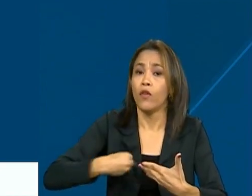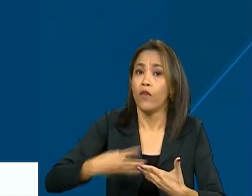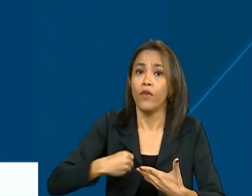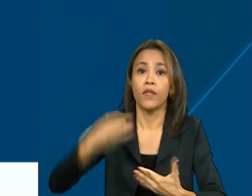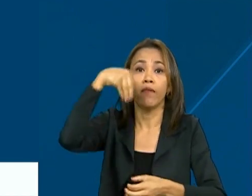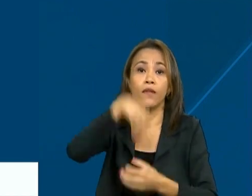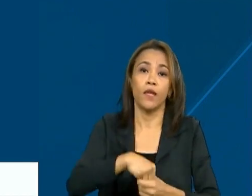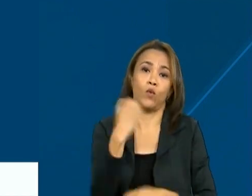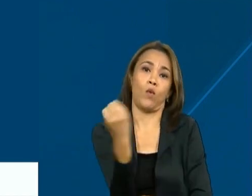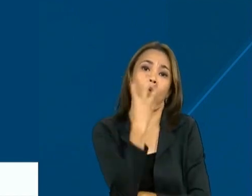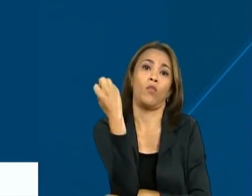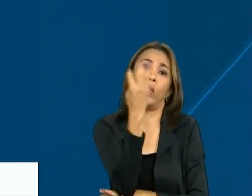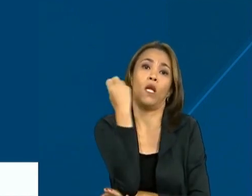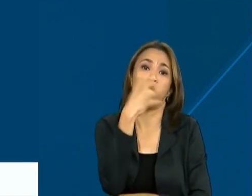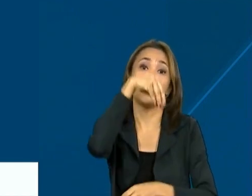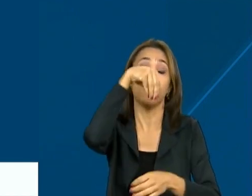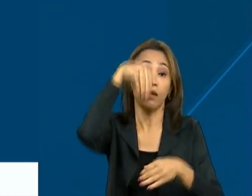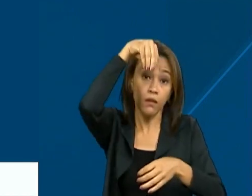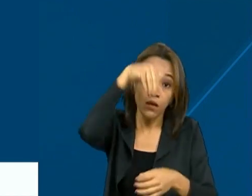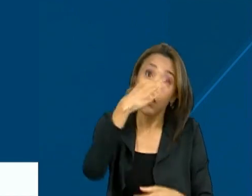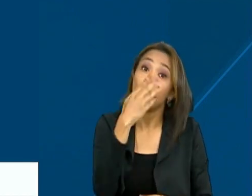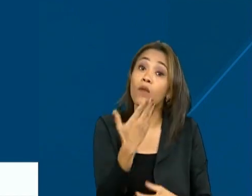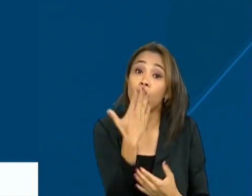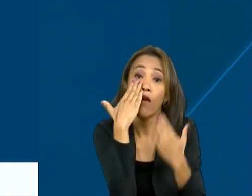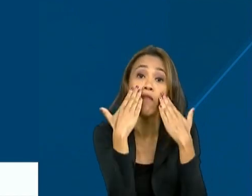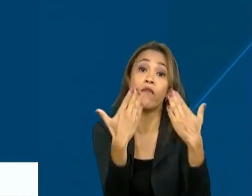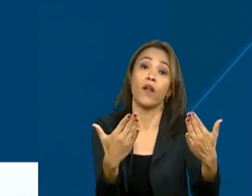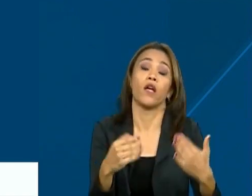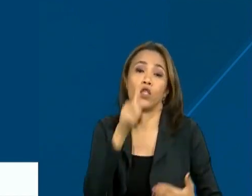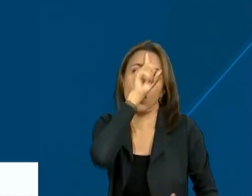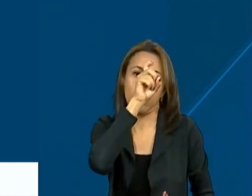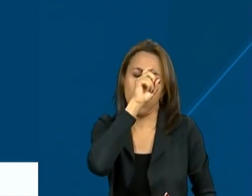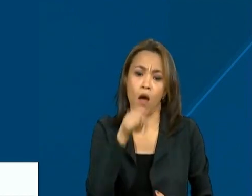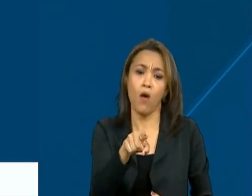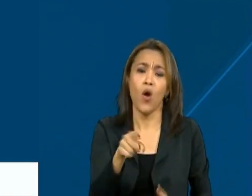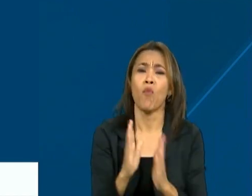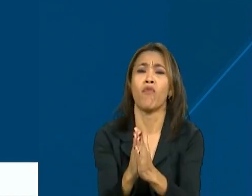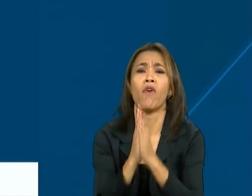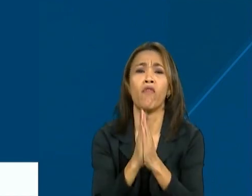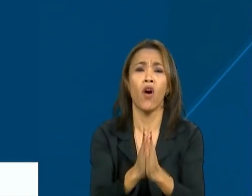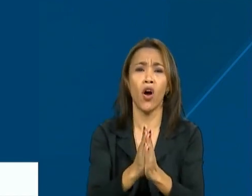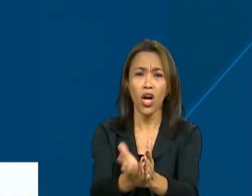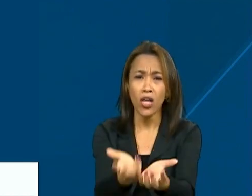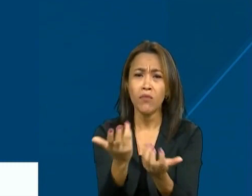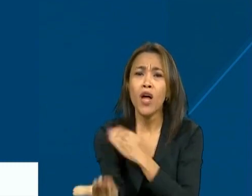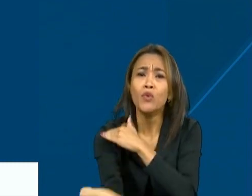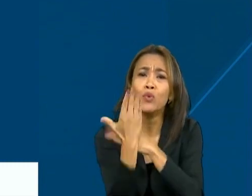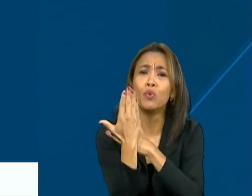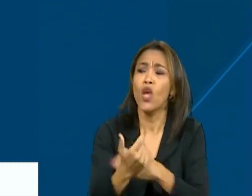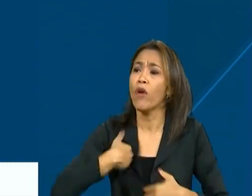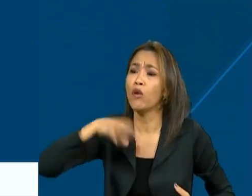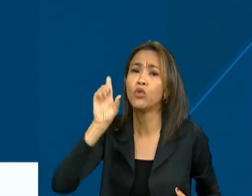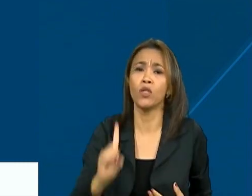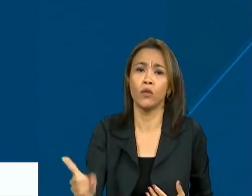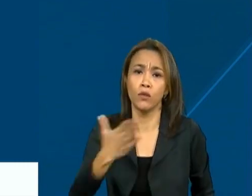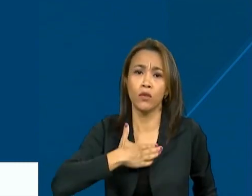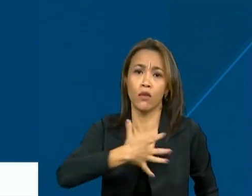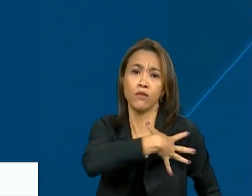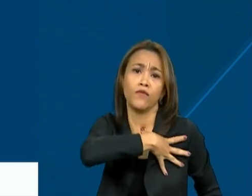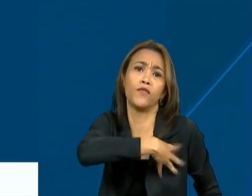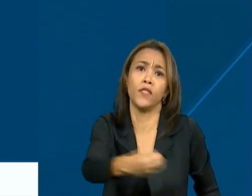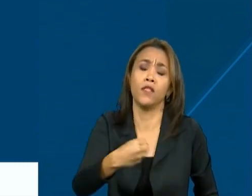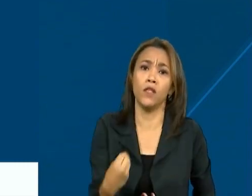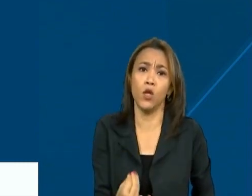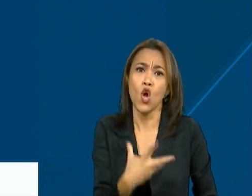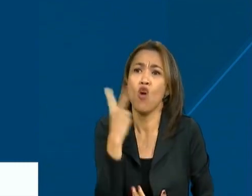ambulância Na frente de um hospital estadual Por favor gente, socorro Eu quero só o direito do meu filho Uma